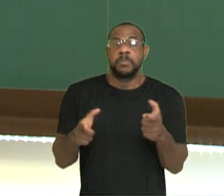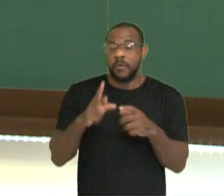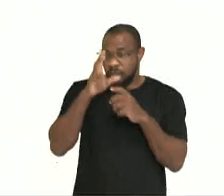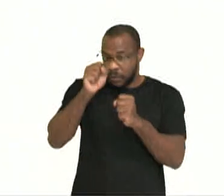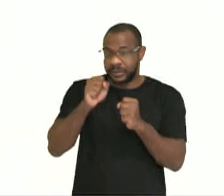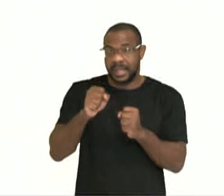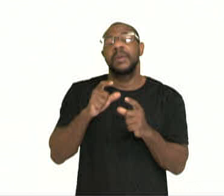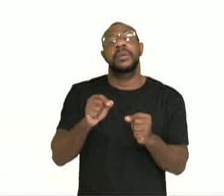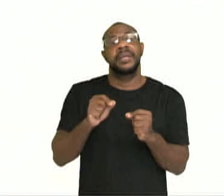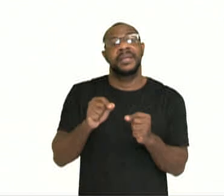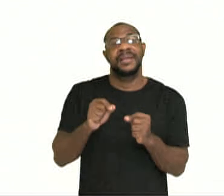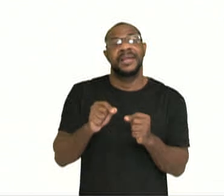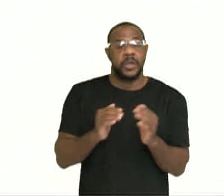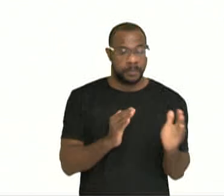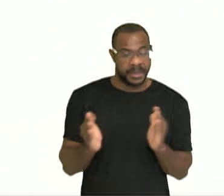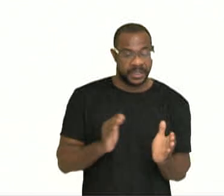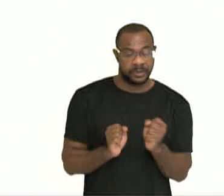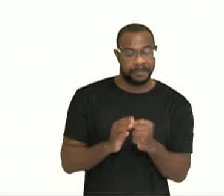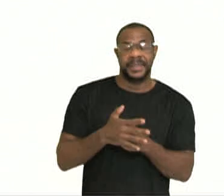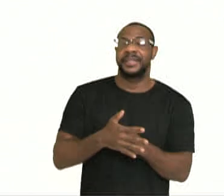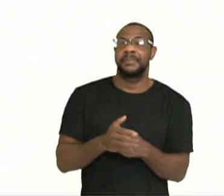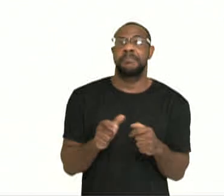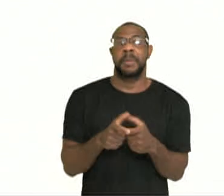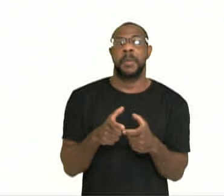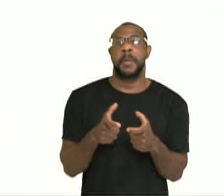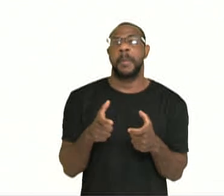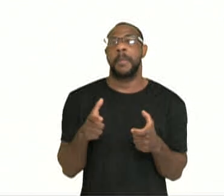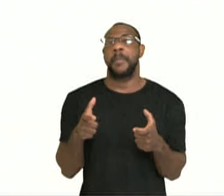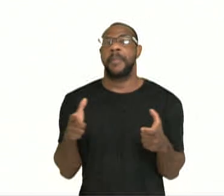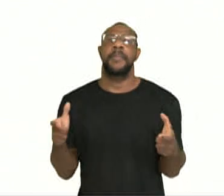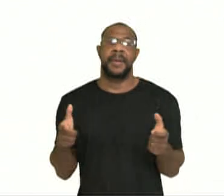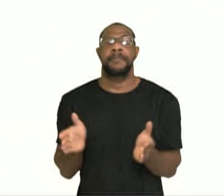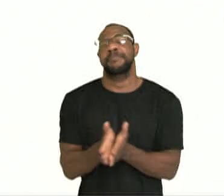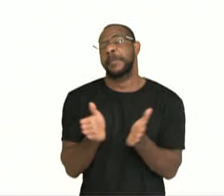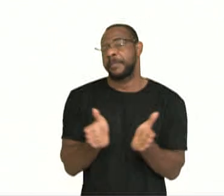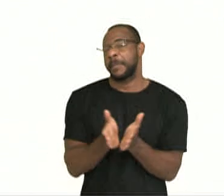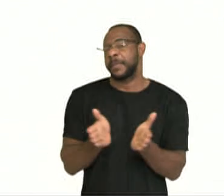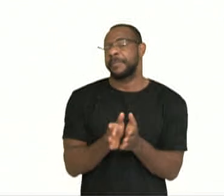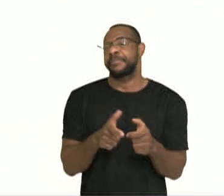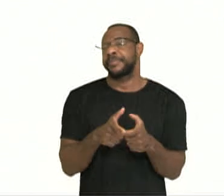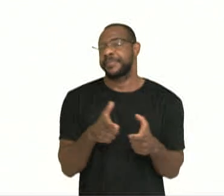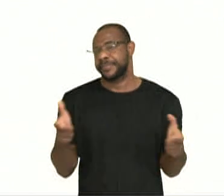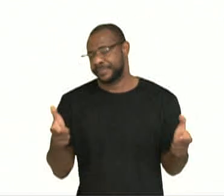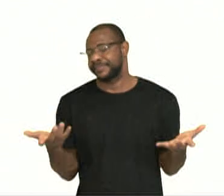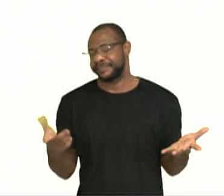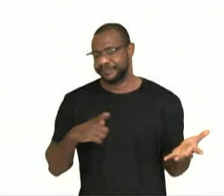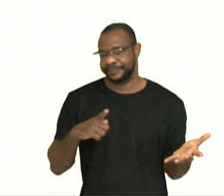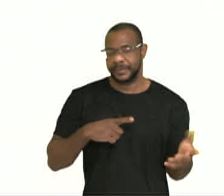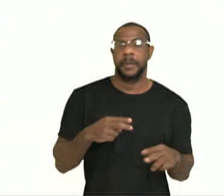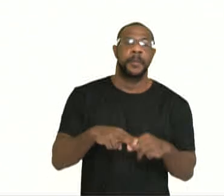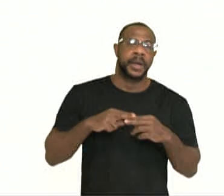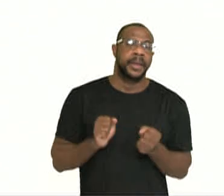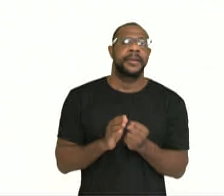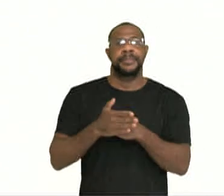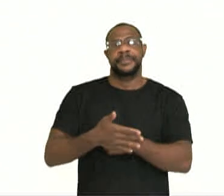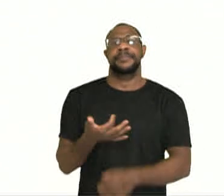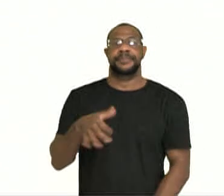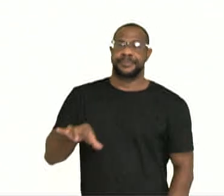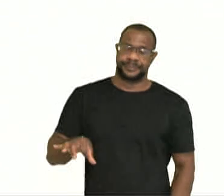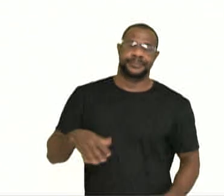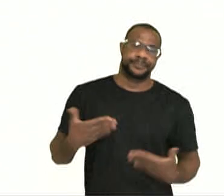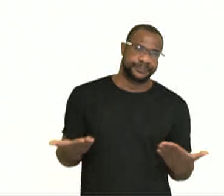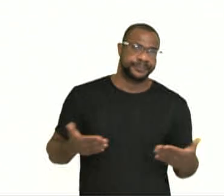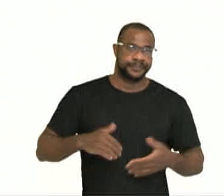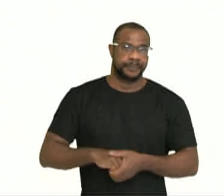colocou o Brasil entre os países cuja população é mais atingida pelos efeitos aí do Covid-19, né?